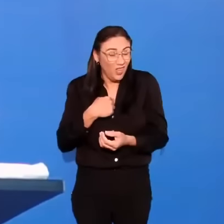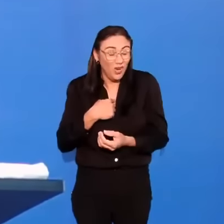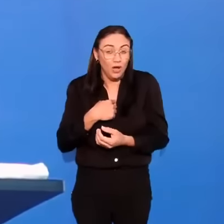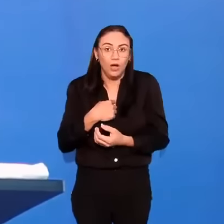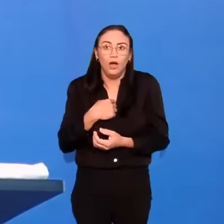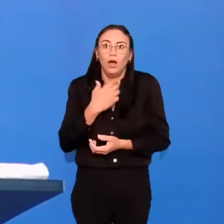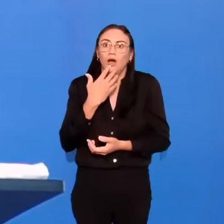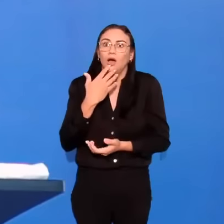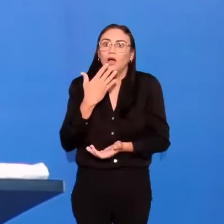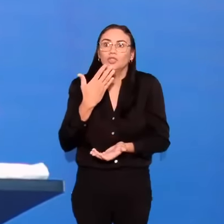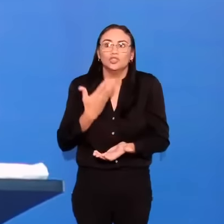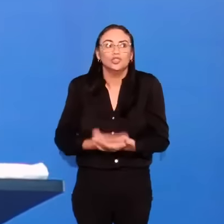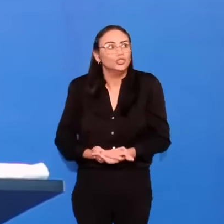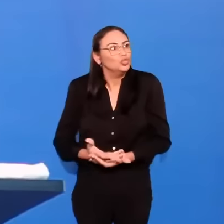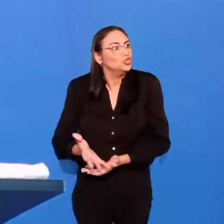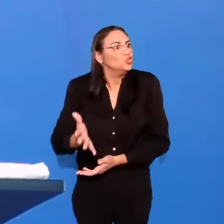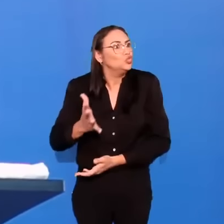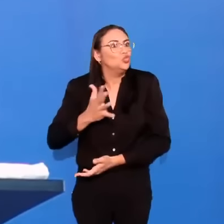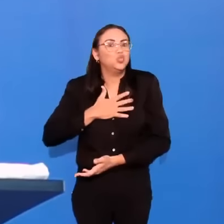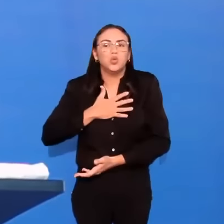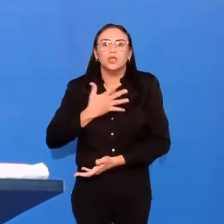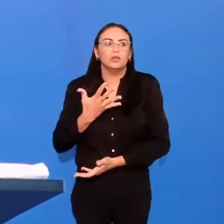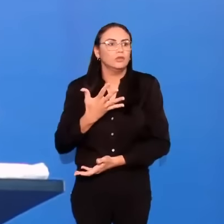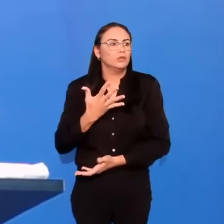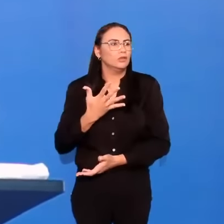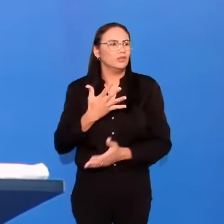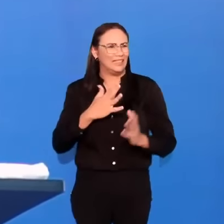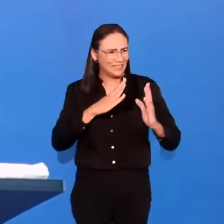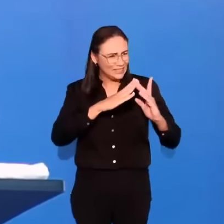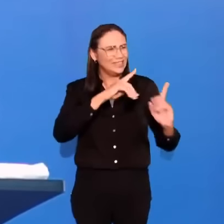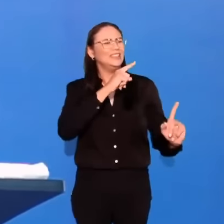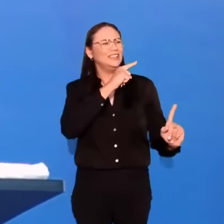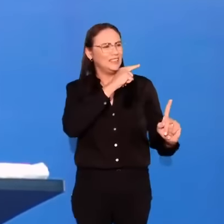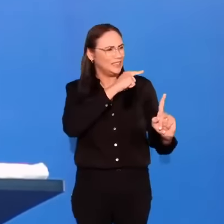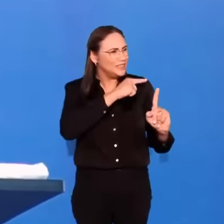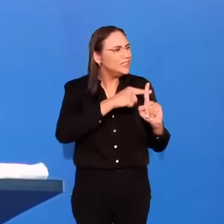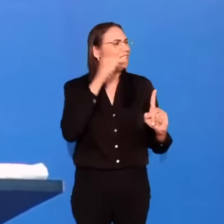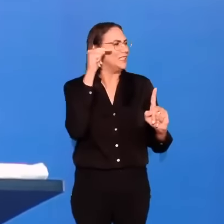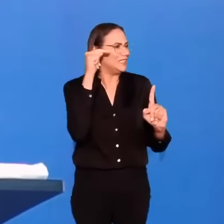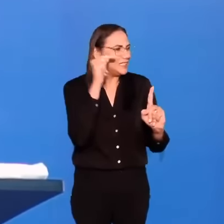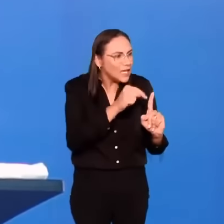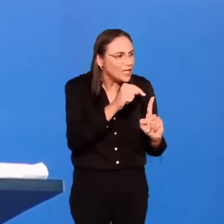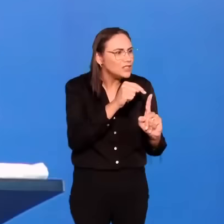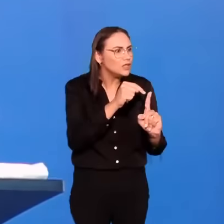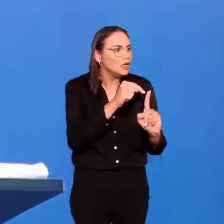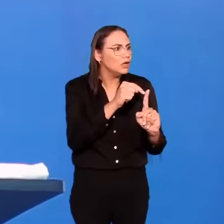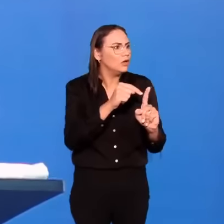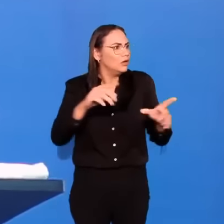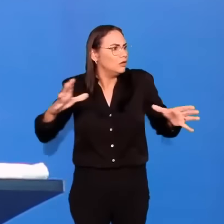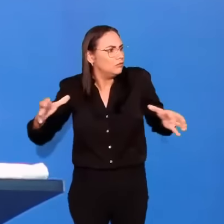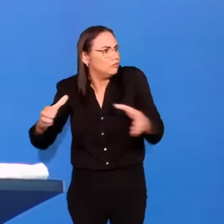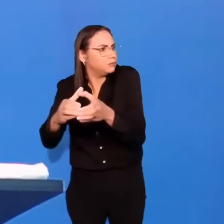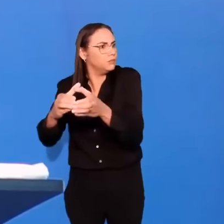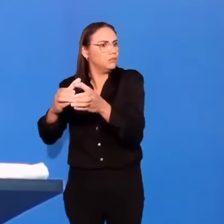é que a igreja, não tem ficado de fora.